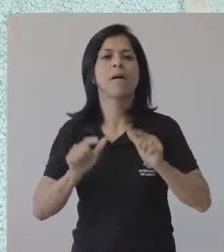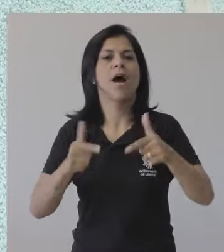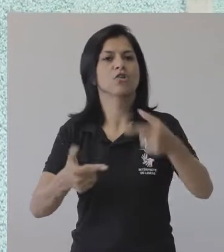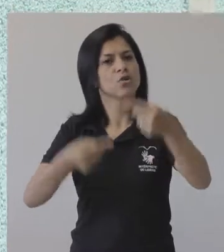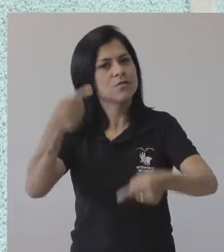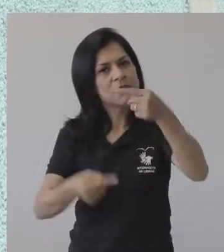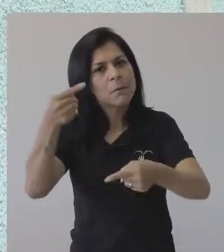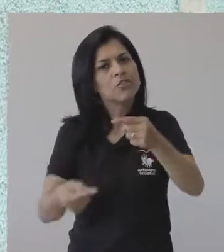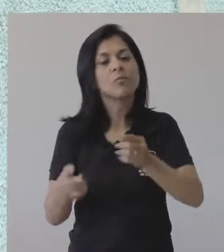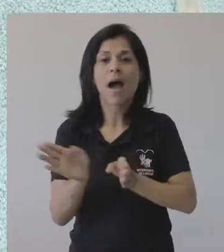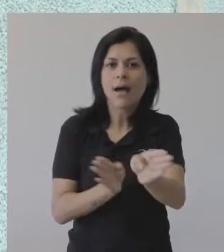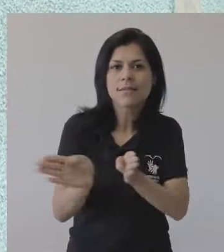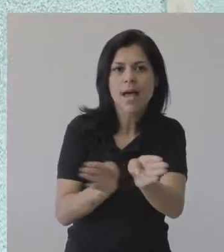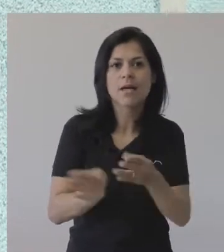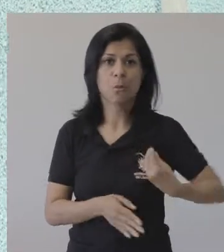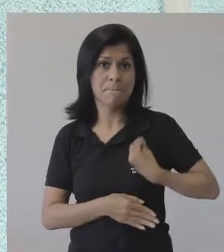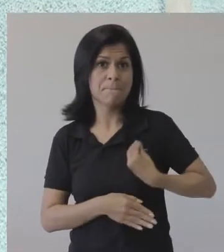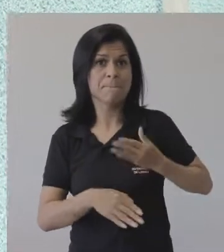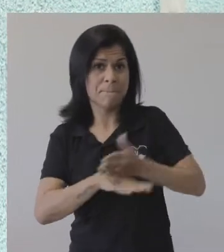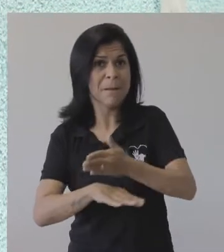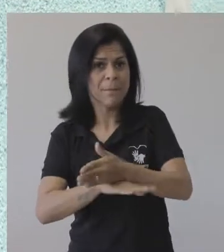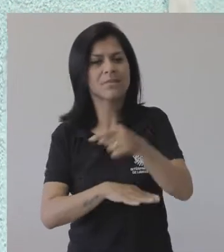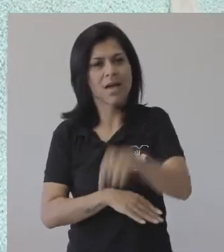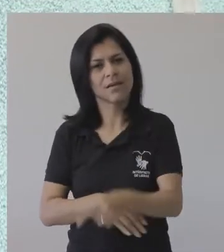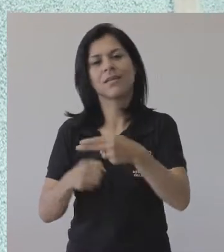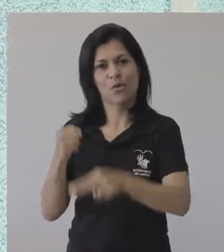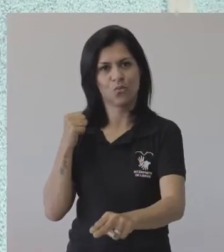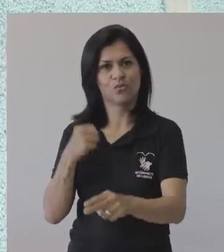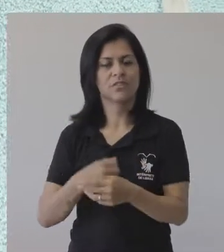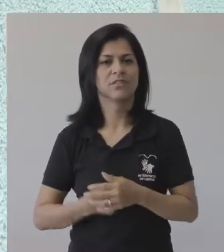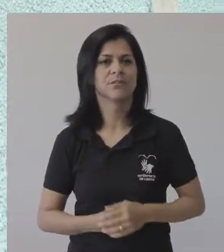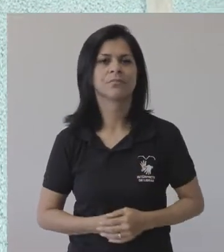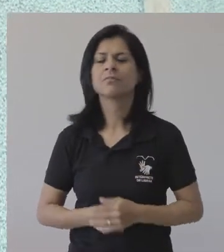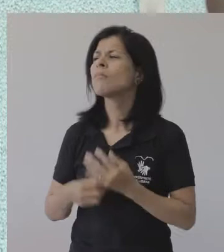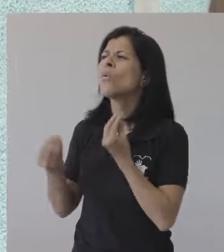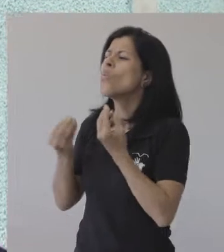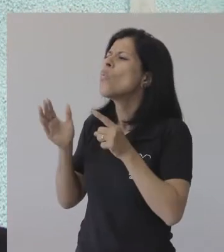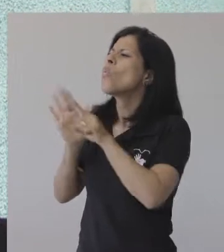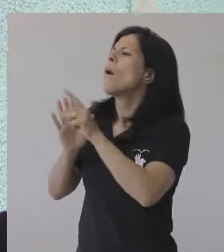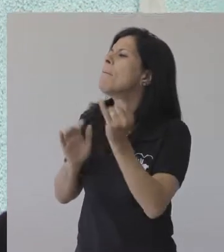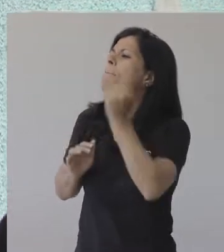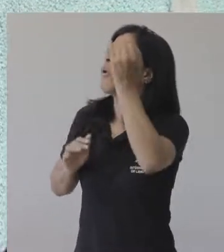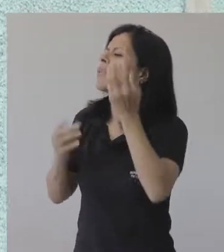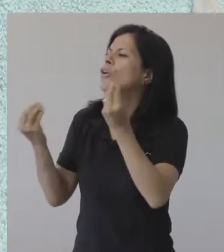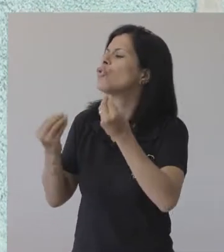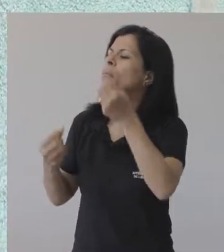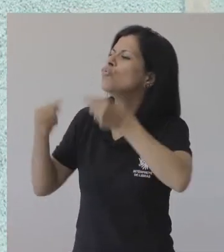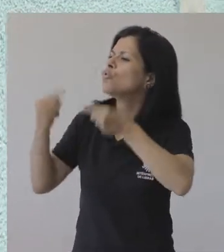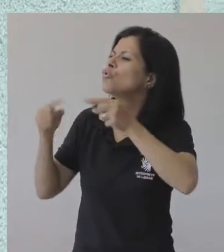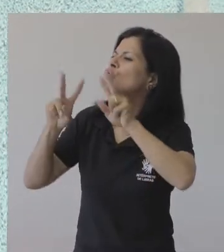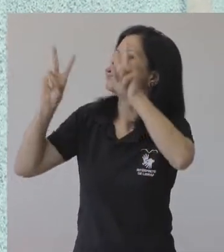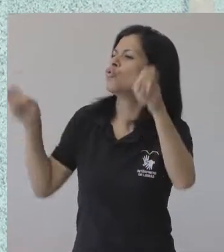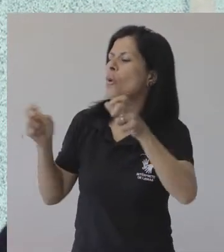afirmativas, pensando o acesso e a permanência desses sujeitos. E qual que a importância de se discutir as